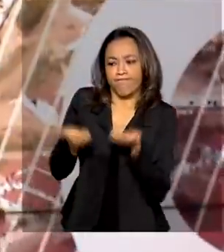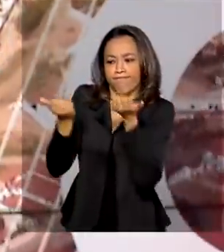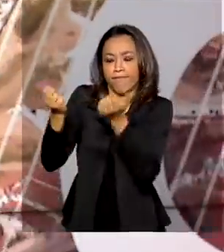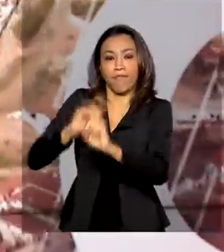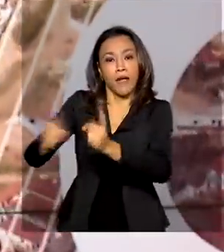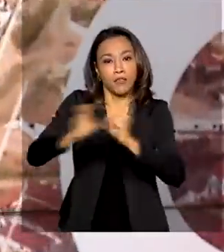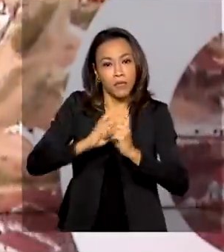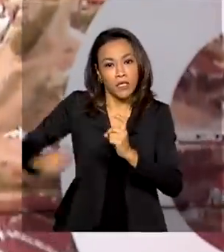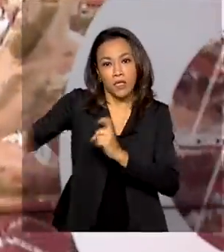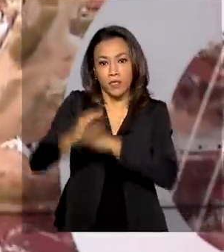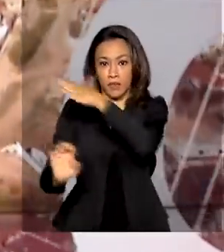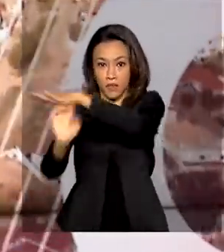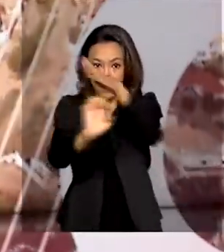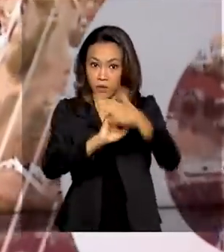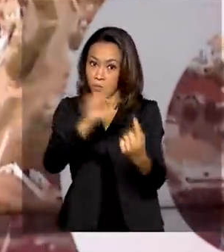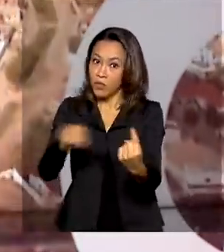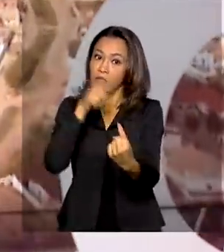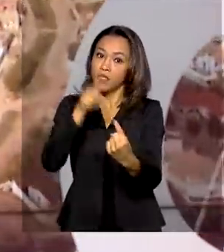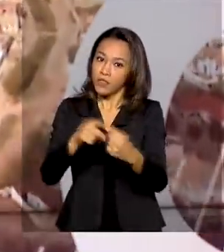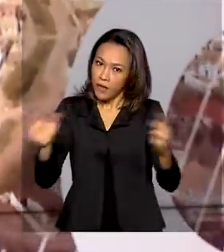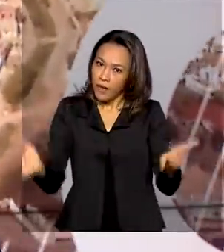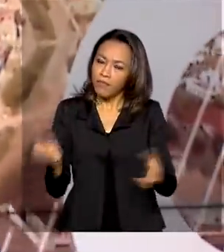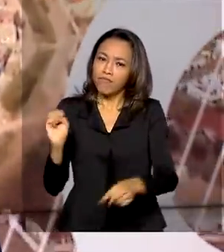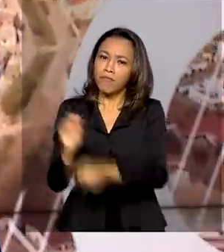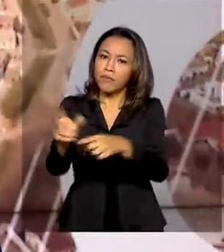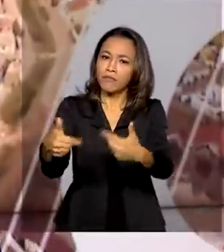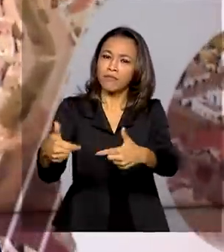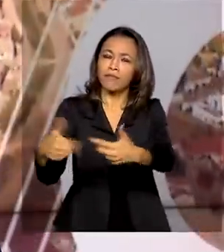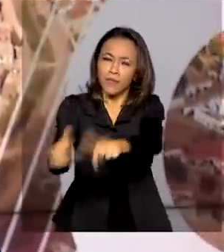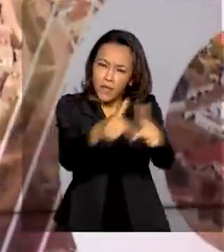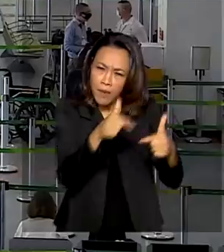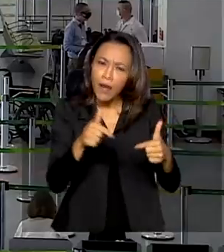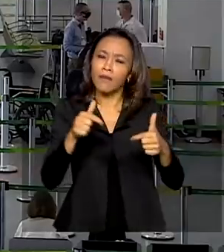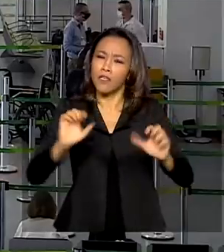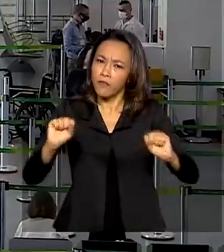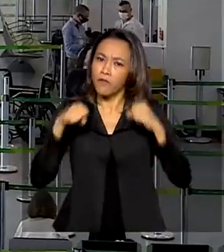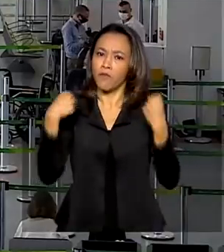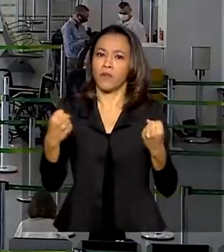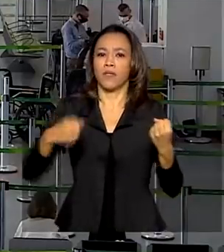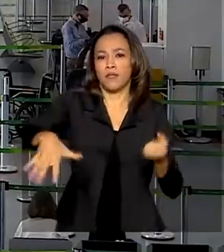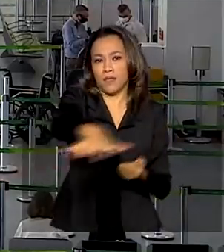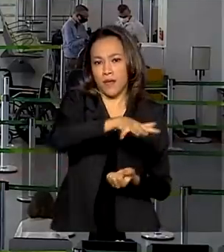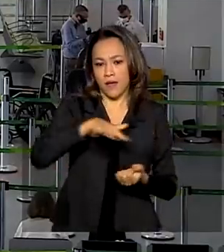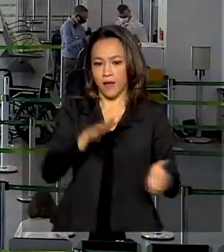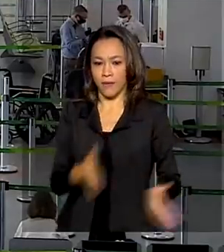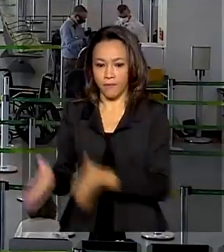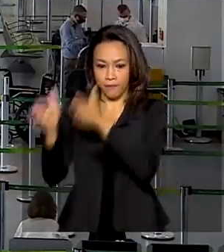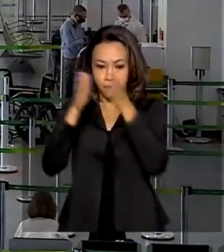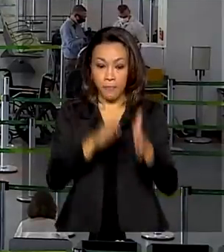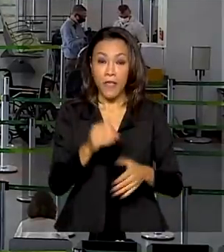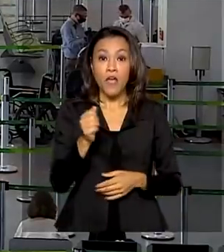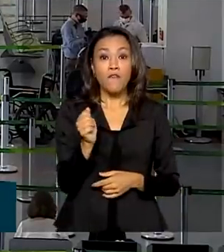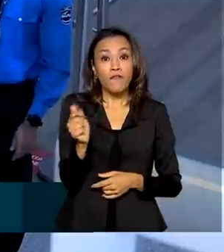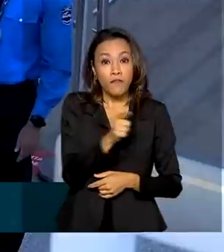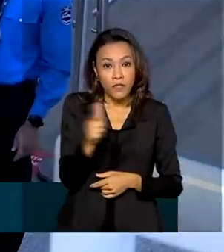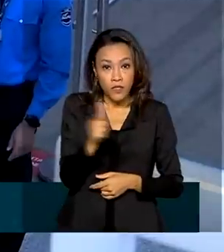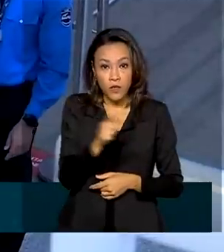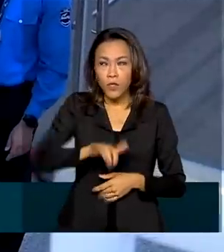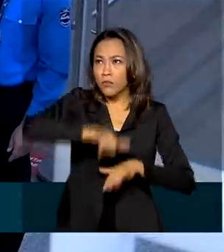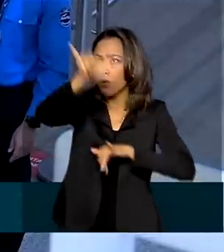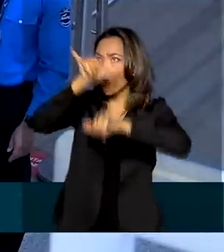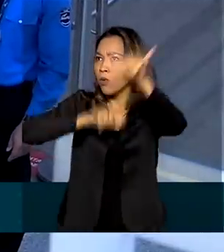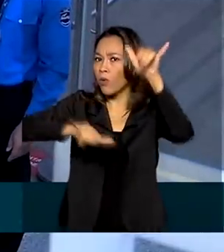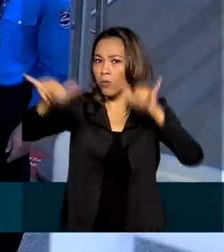serviço para passageiros, criar empregos e fortalecer o setor. Os 22 aeroportos que atualmente